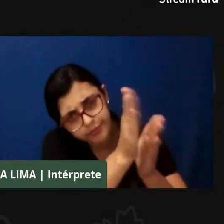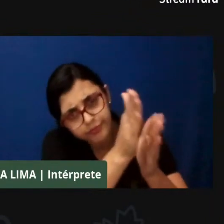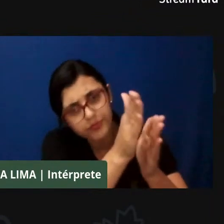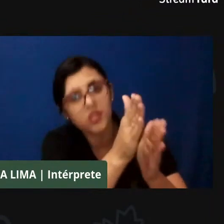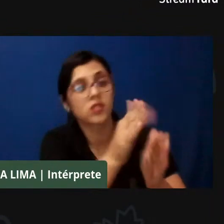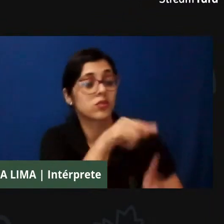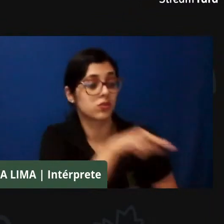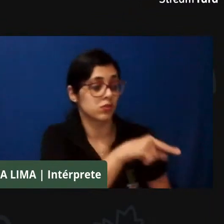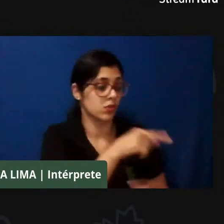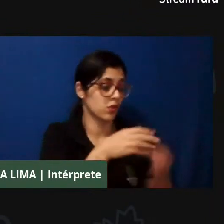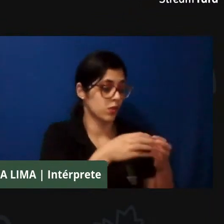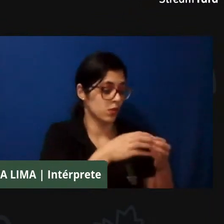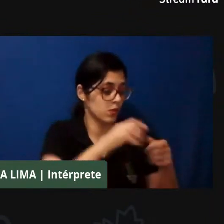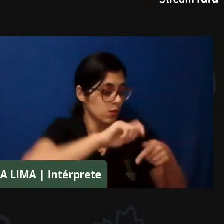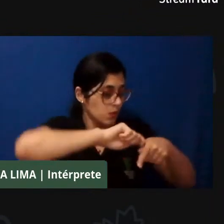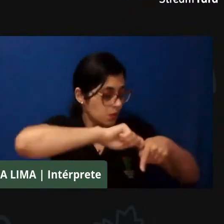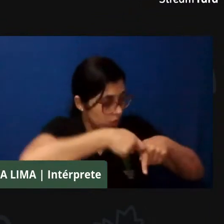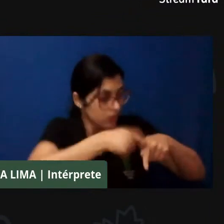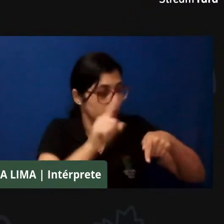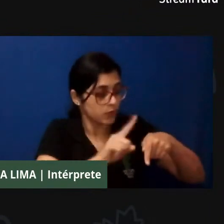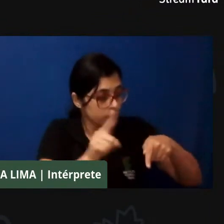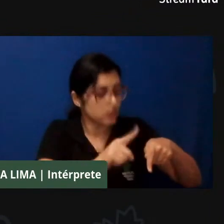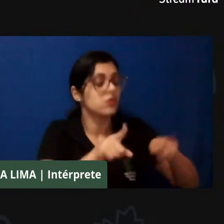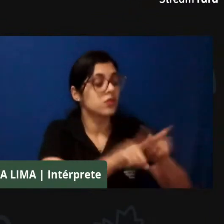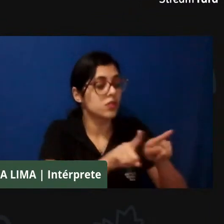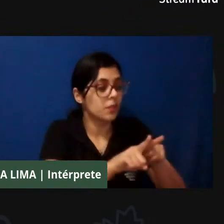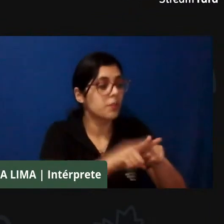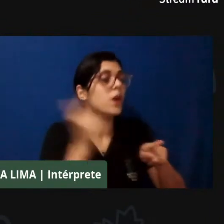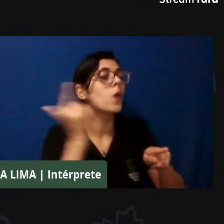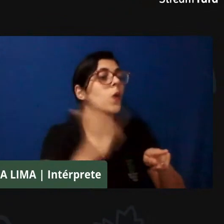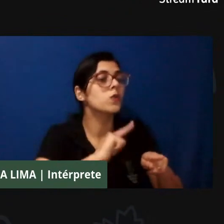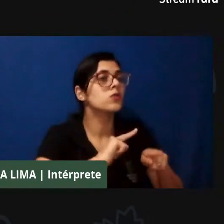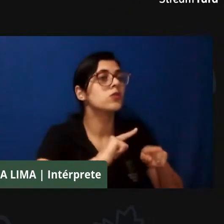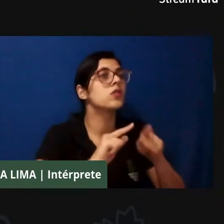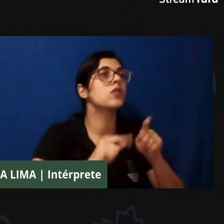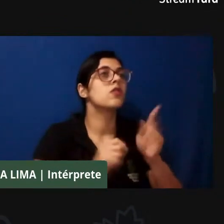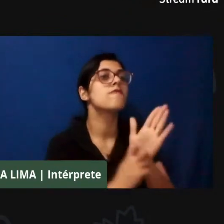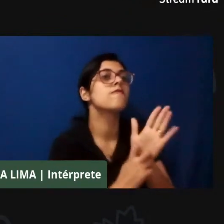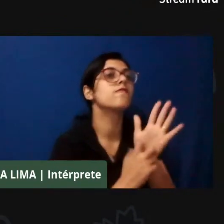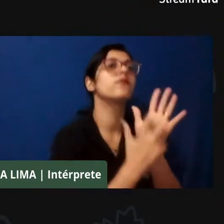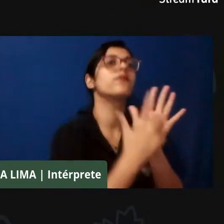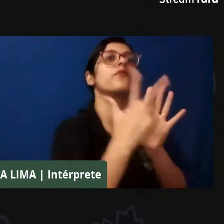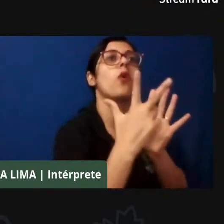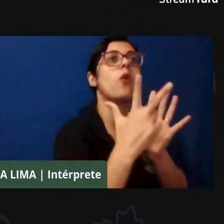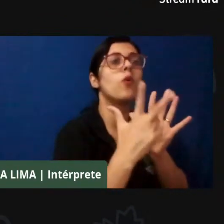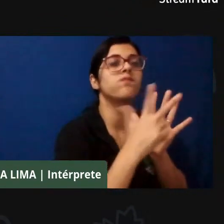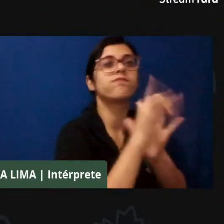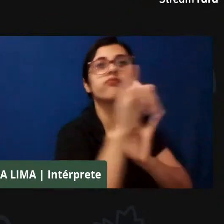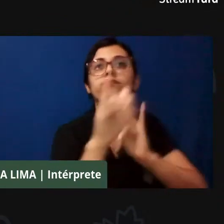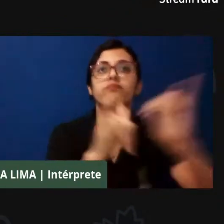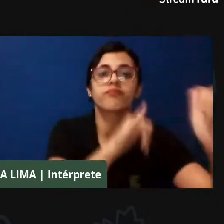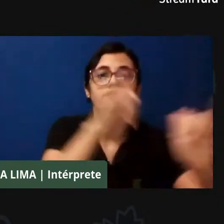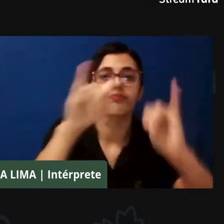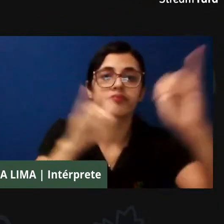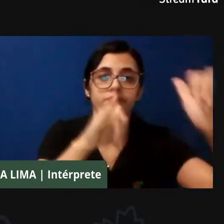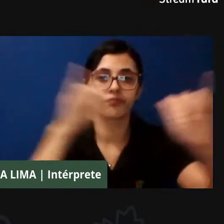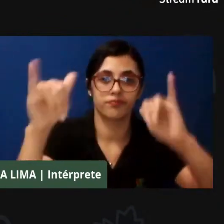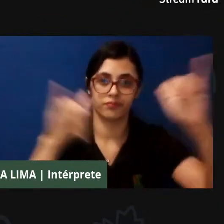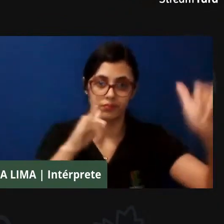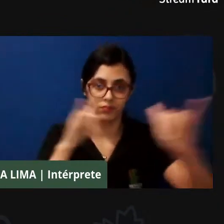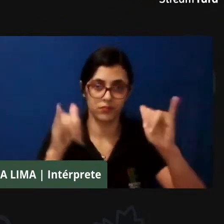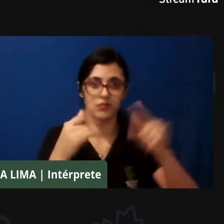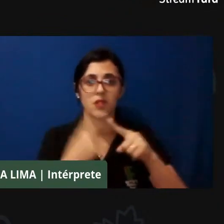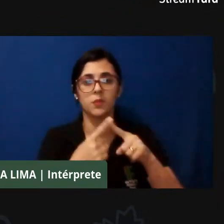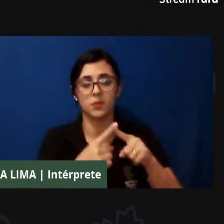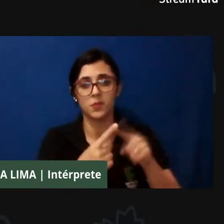como a gente fazer ecoar essas vozes, enquanto nós ainda estávamos limitados